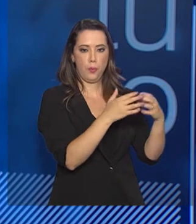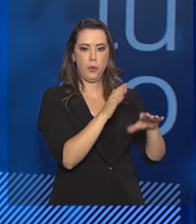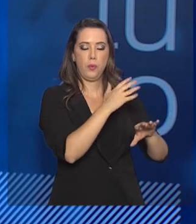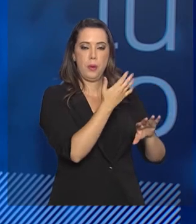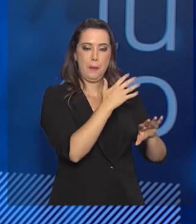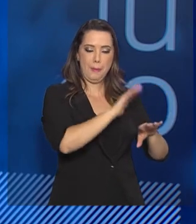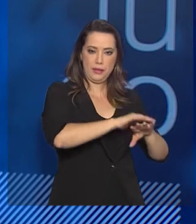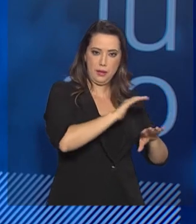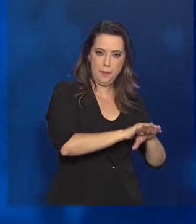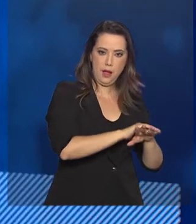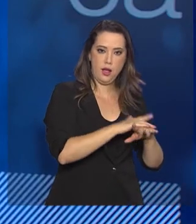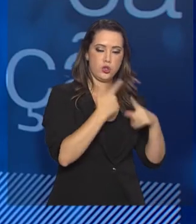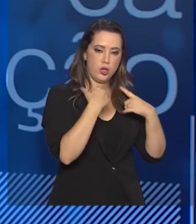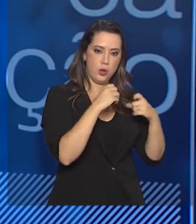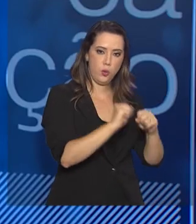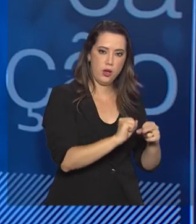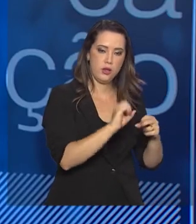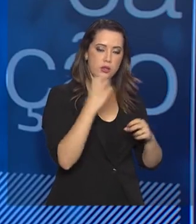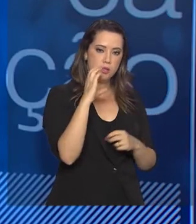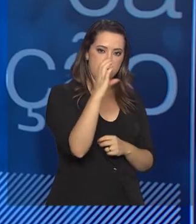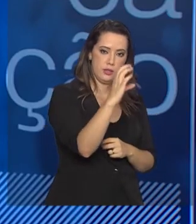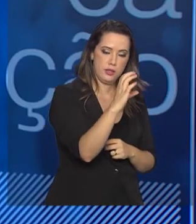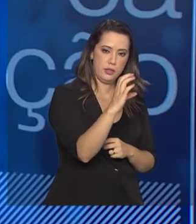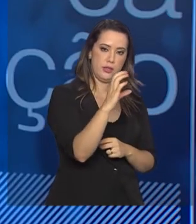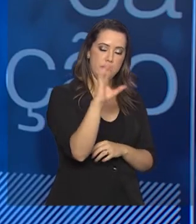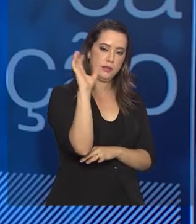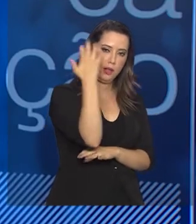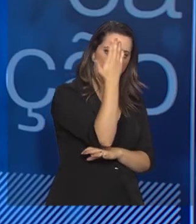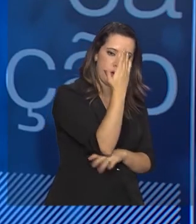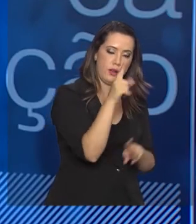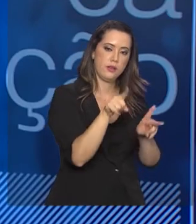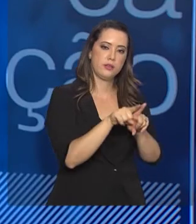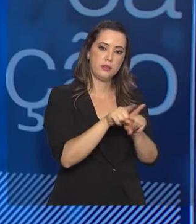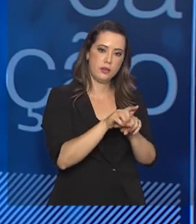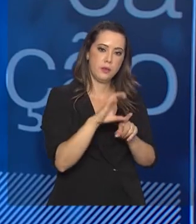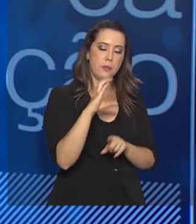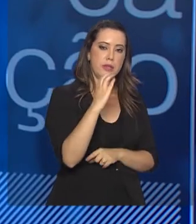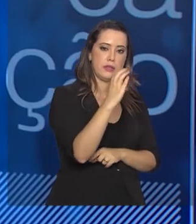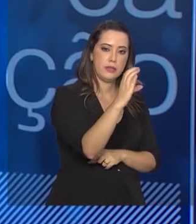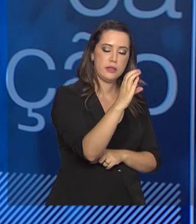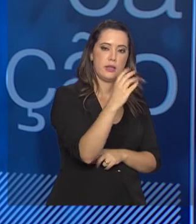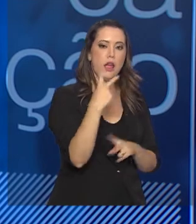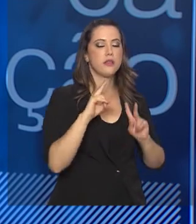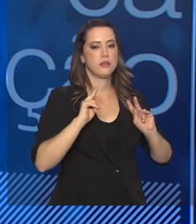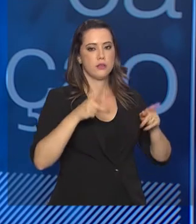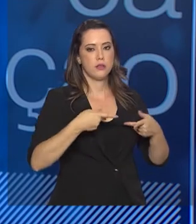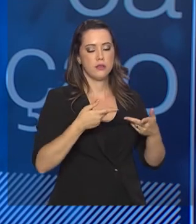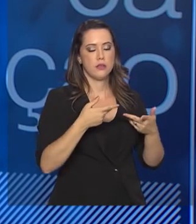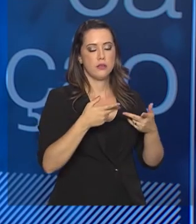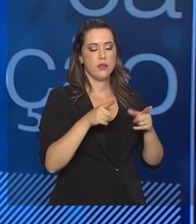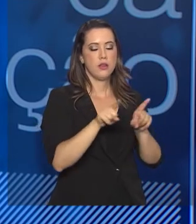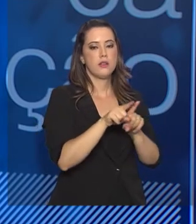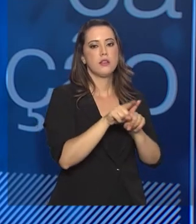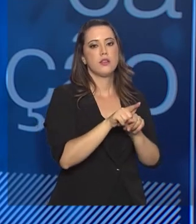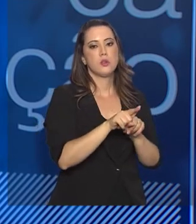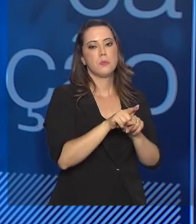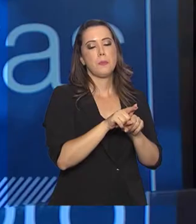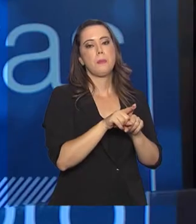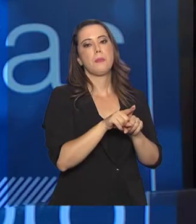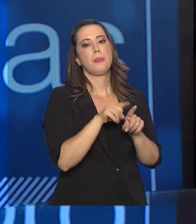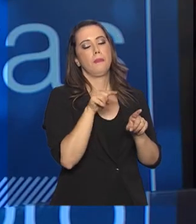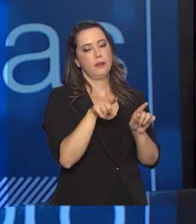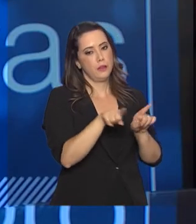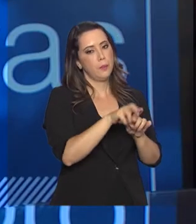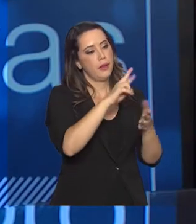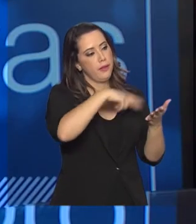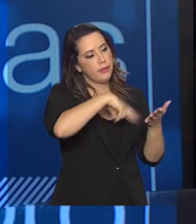Matemática, linguagem, ciências naturais e ciências sociais. 45 questões por prova, além de uma redação. E com relação